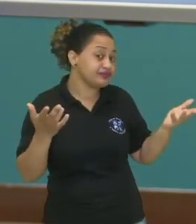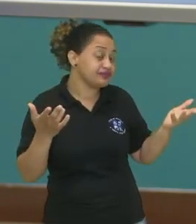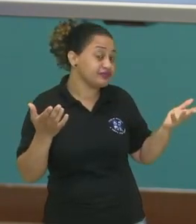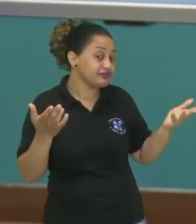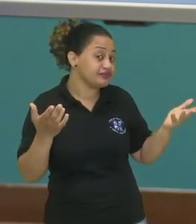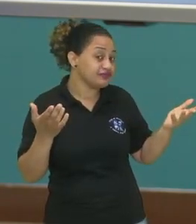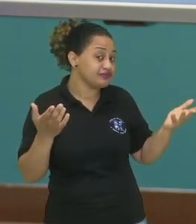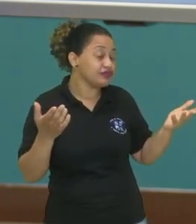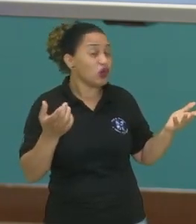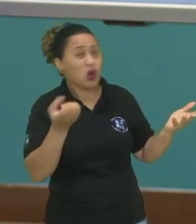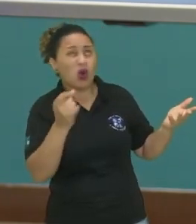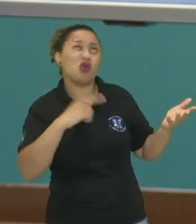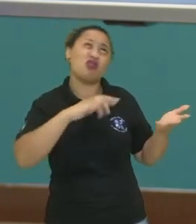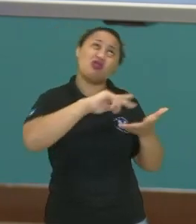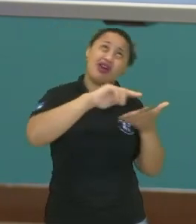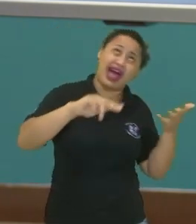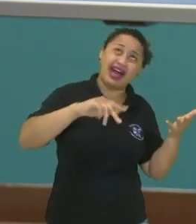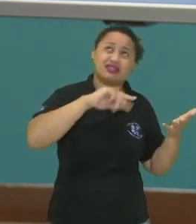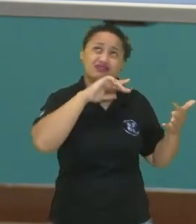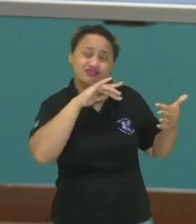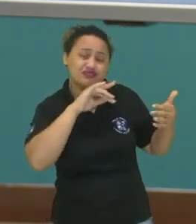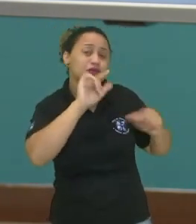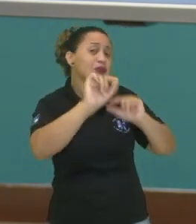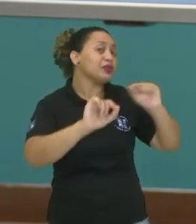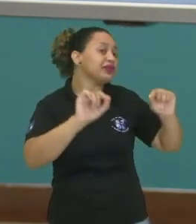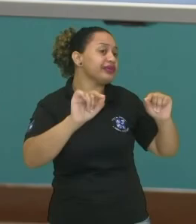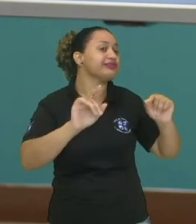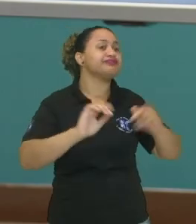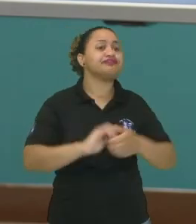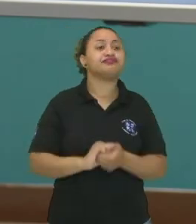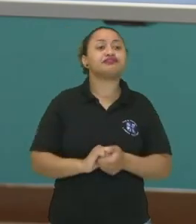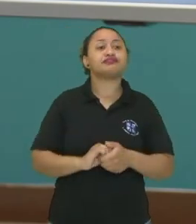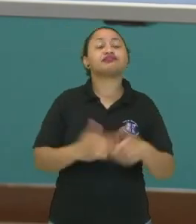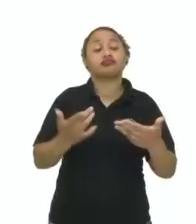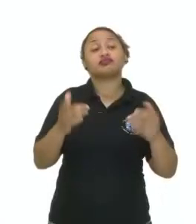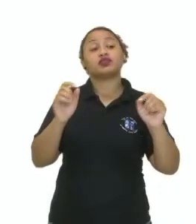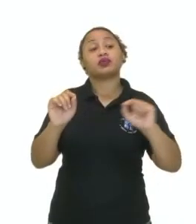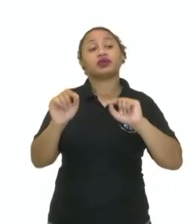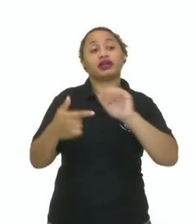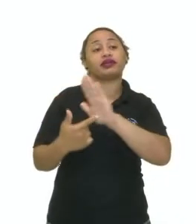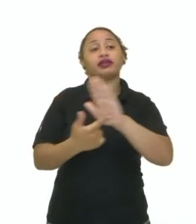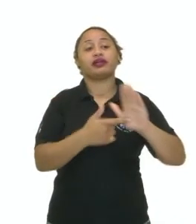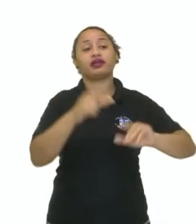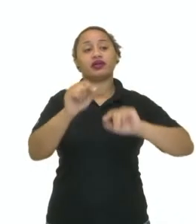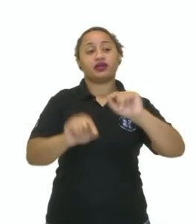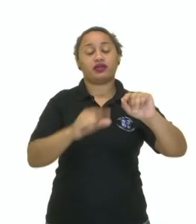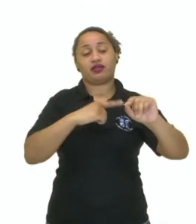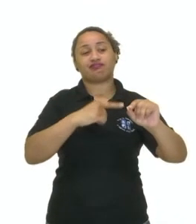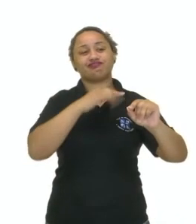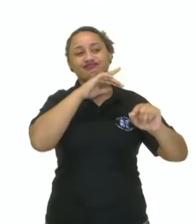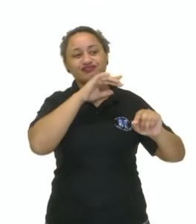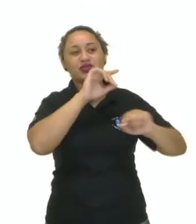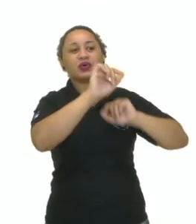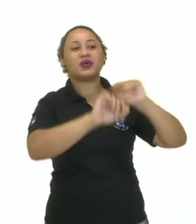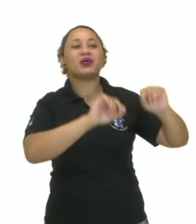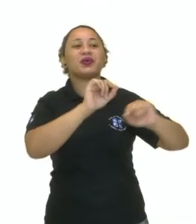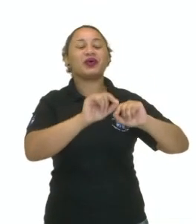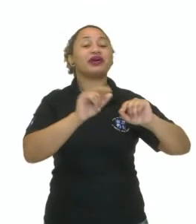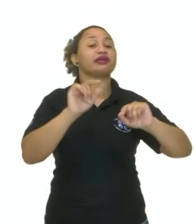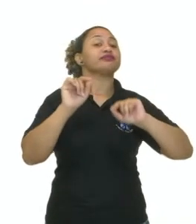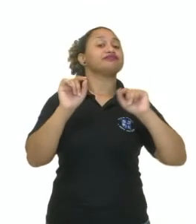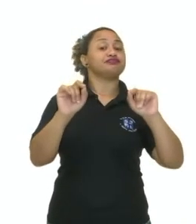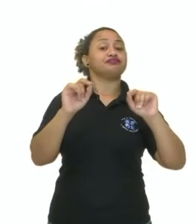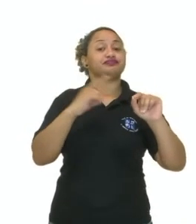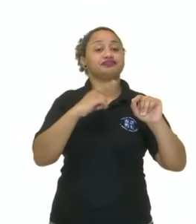desvantagens, né? Mais de uma? Quais seriam? Bora lá então conferir? Podemos apresentar como desvantagens o quê?